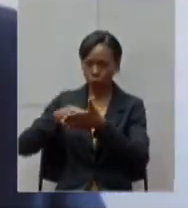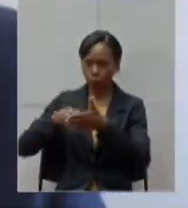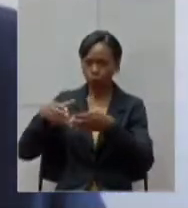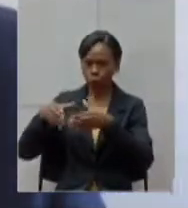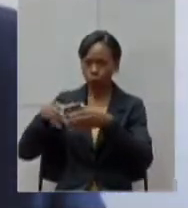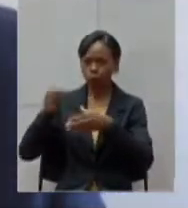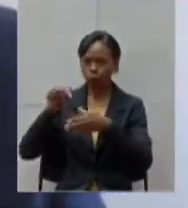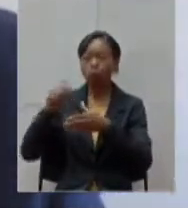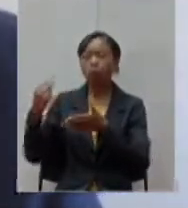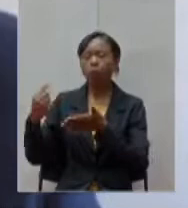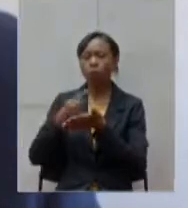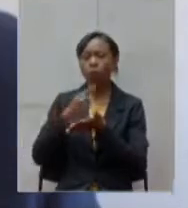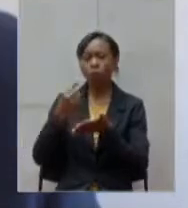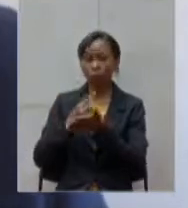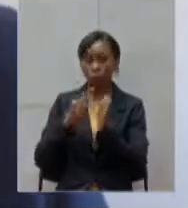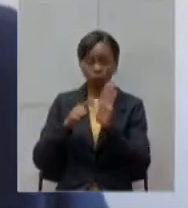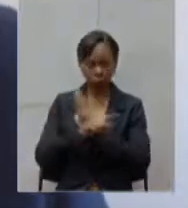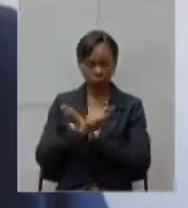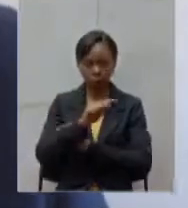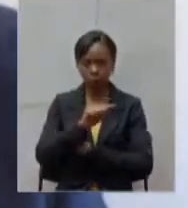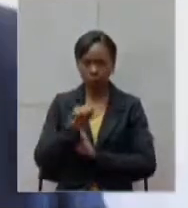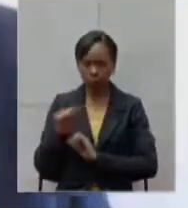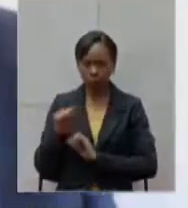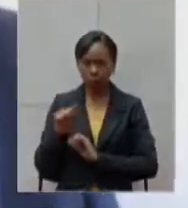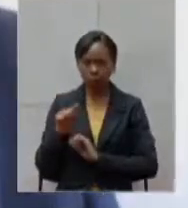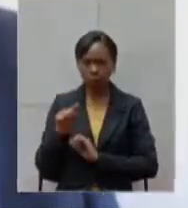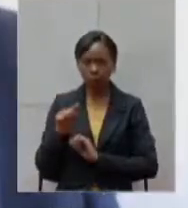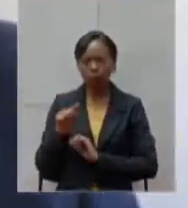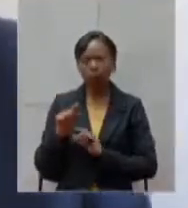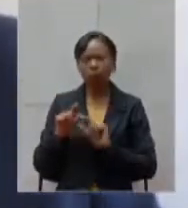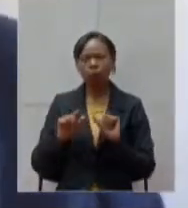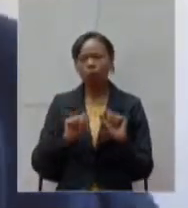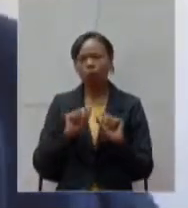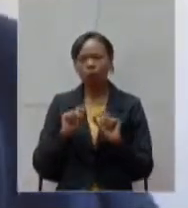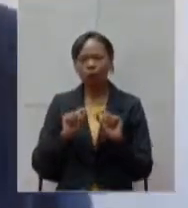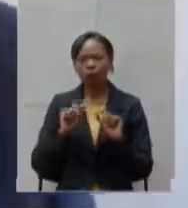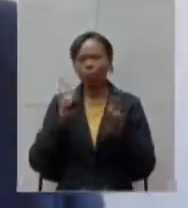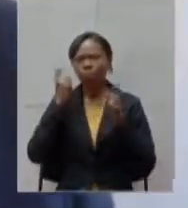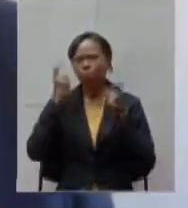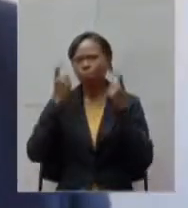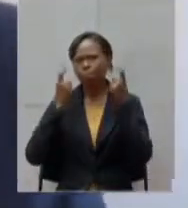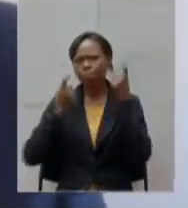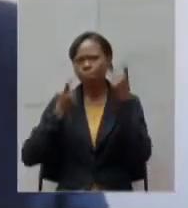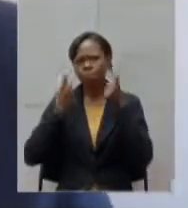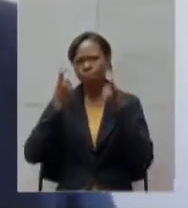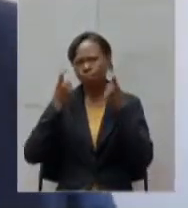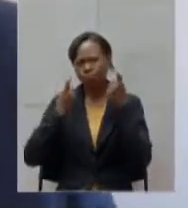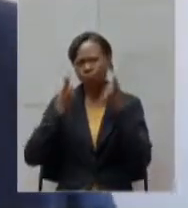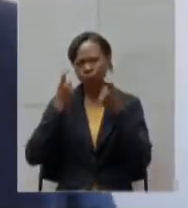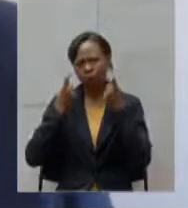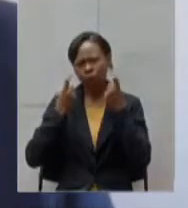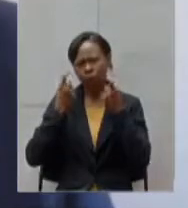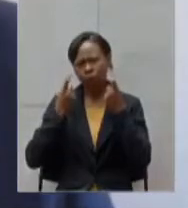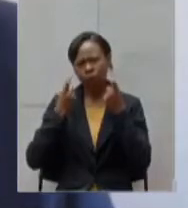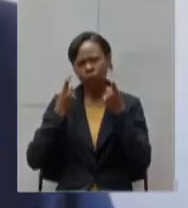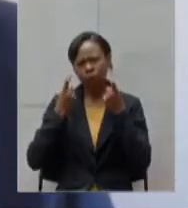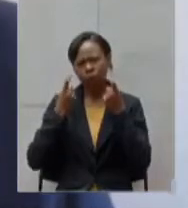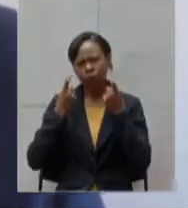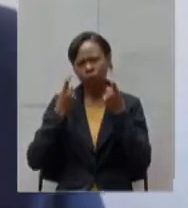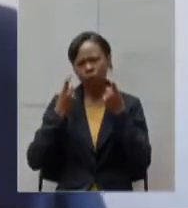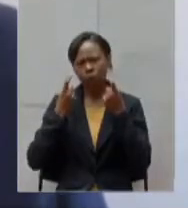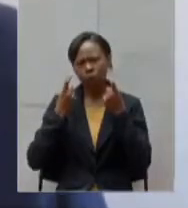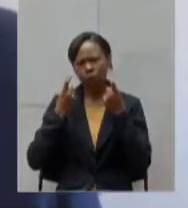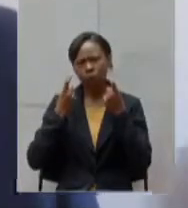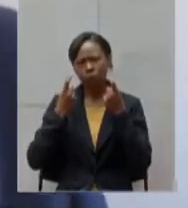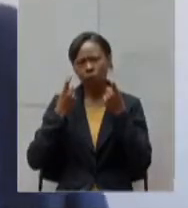enviaram perguntas fazer um comentário diante da preocupação em que eu queria de forma